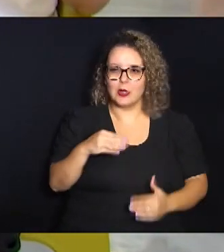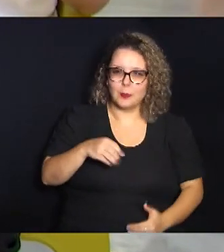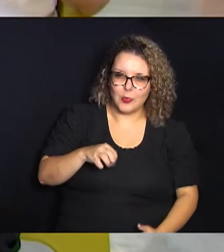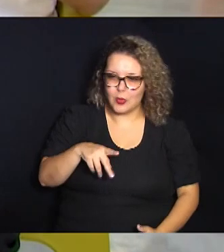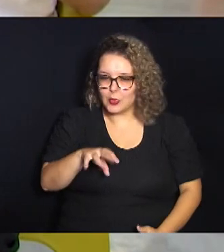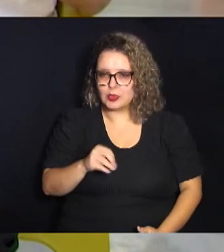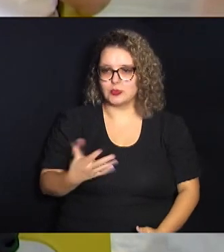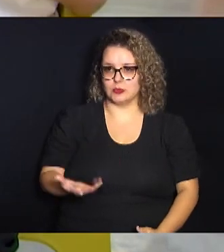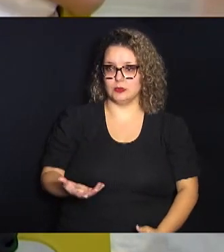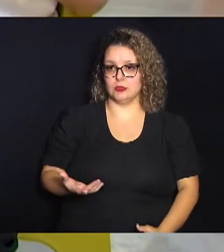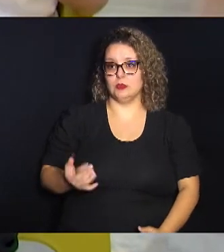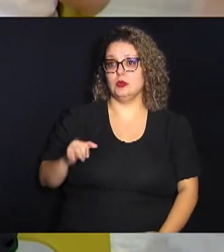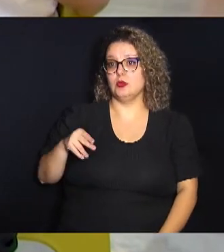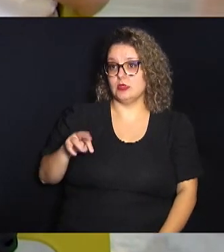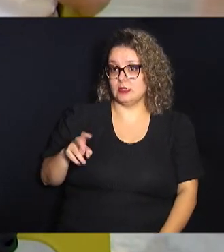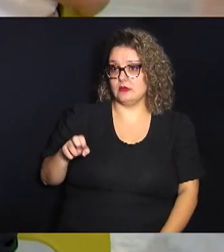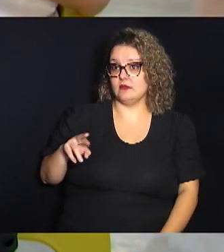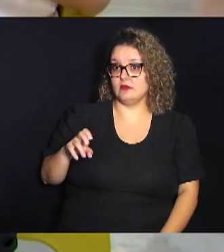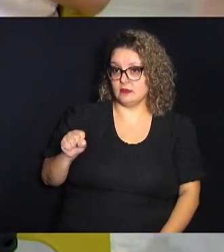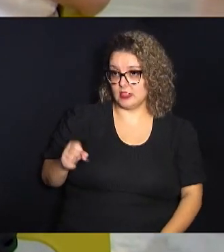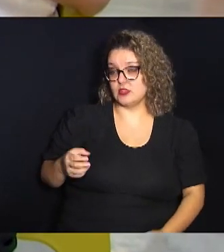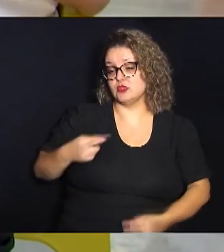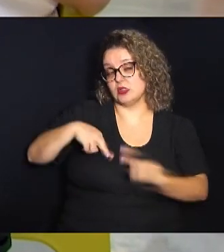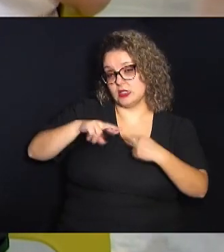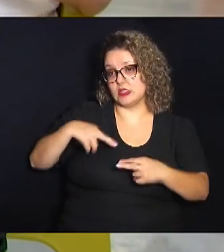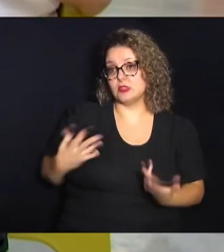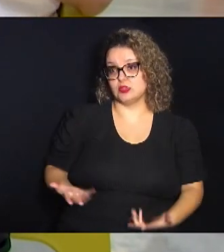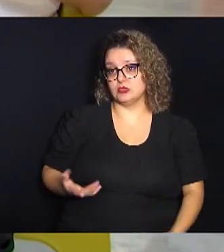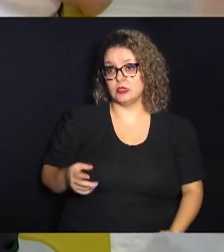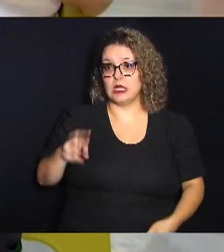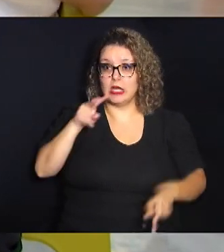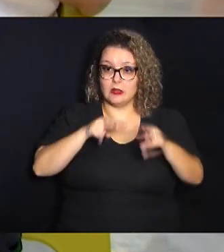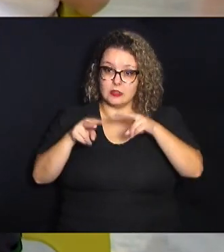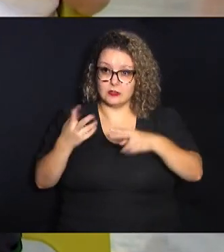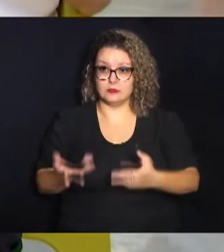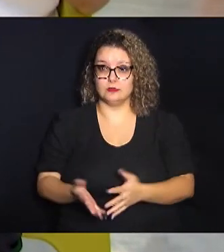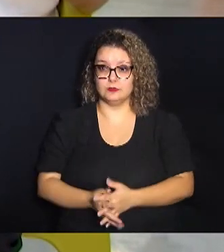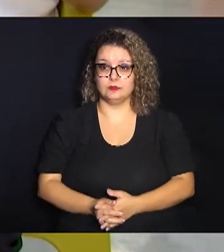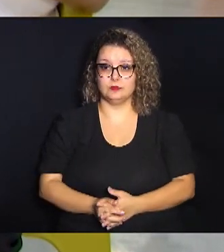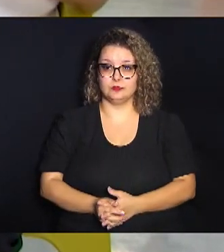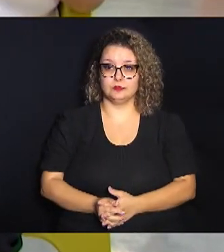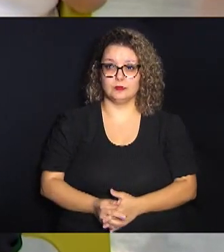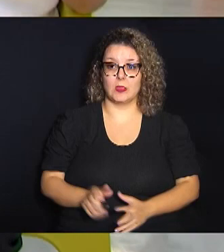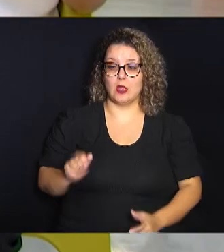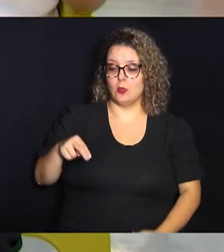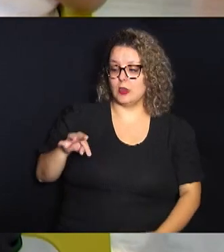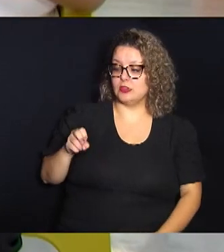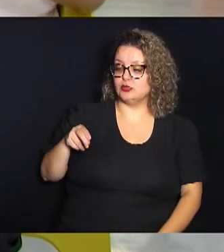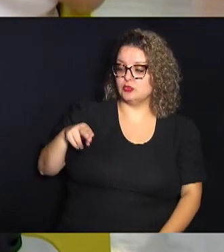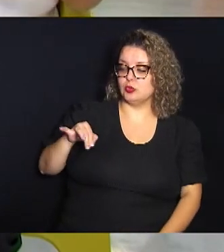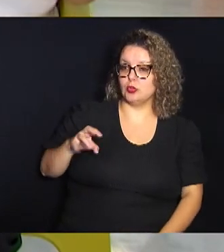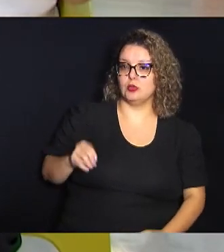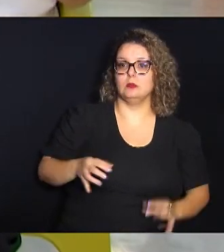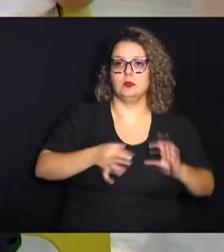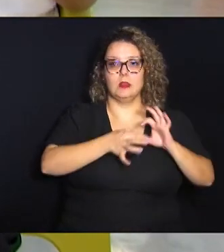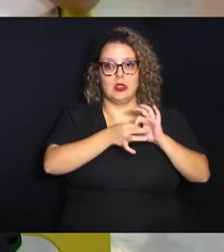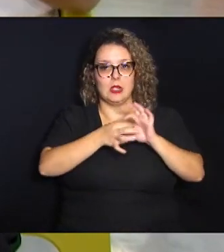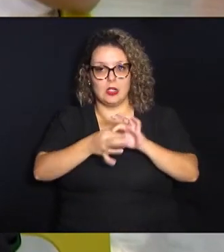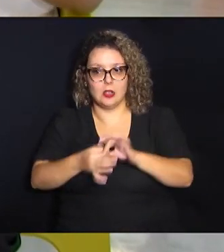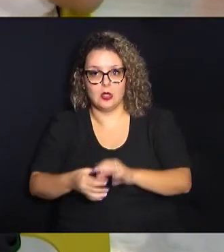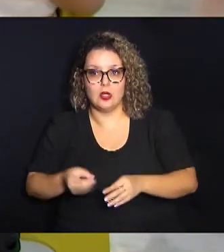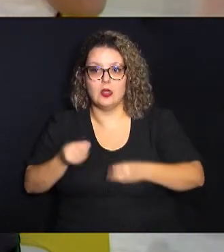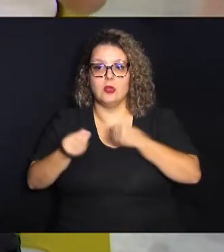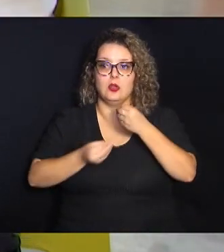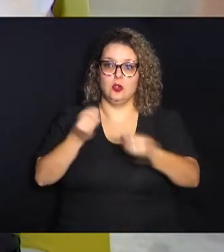e o inverso que está relacionado mesmo a visão que digamos assim é um antônimo muito mais contextual de como a gente